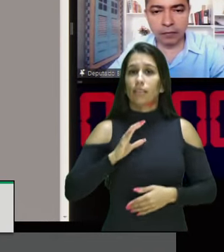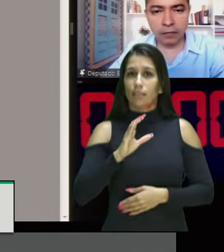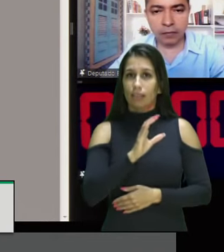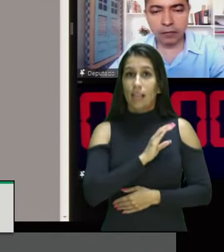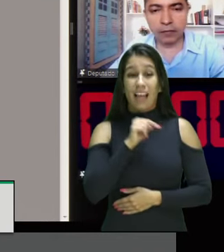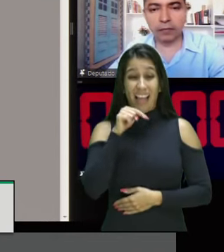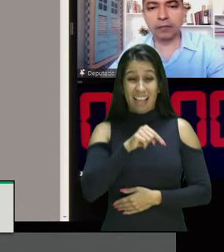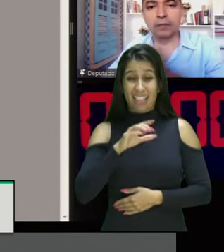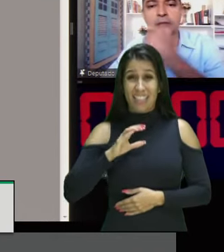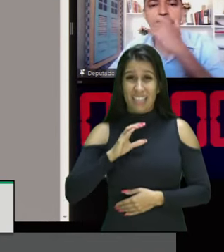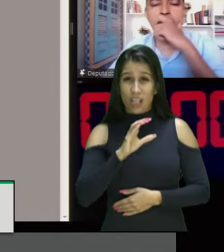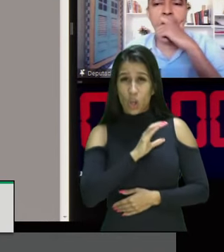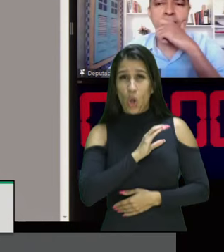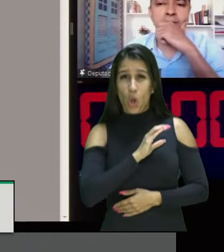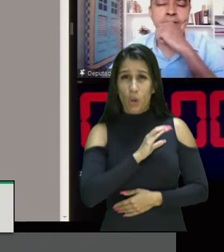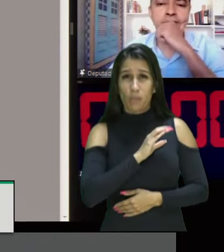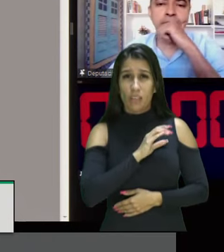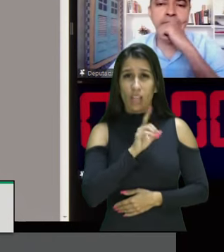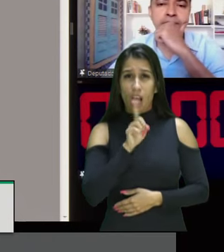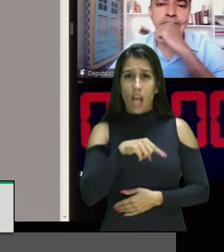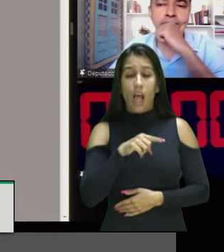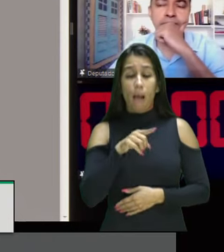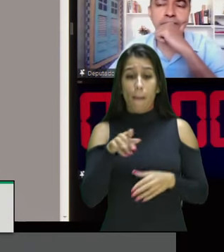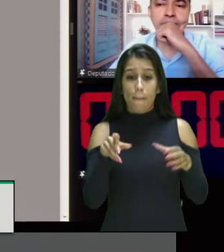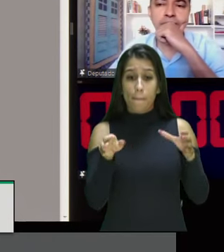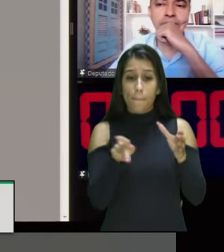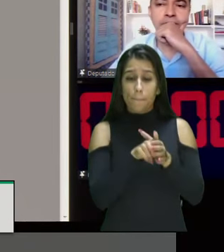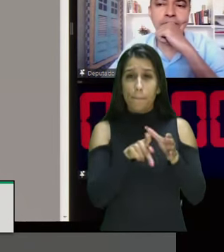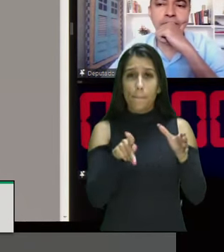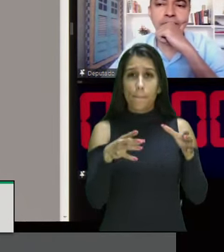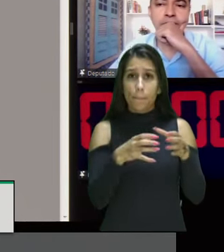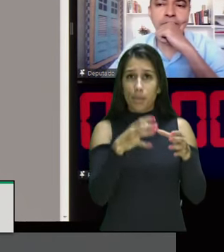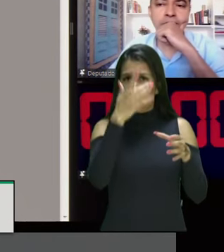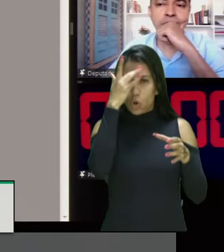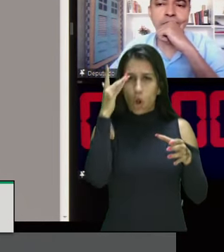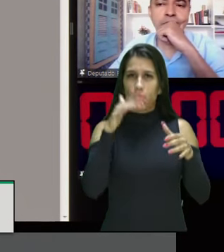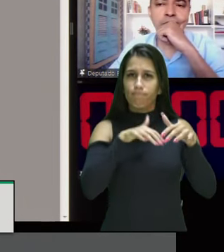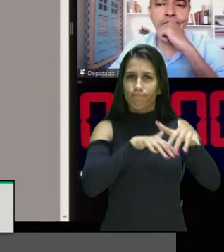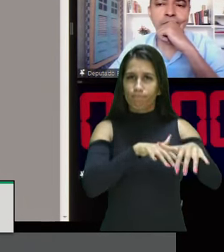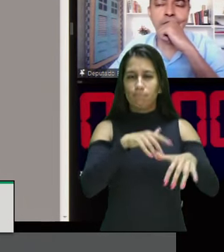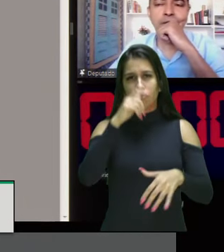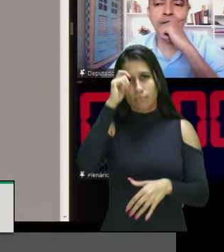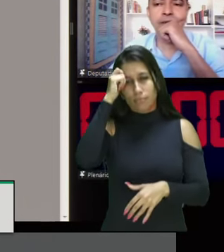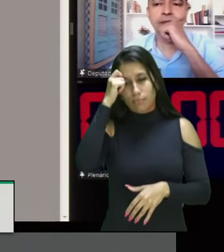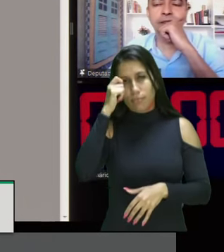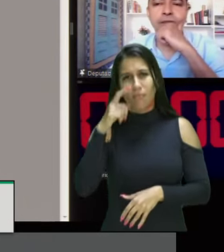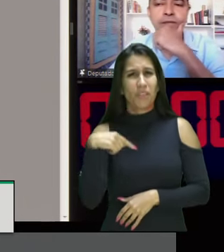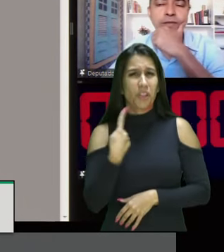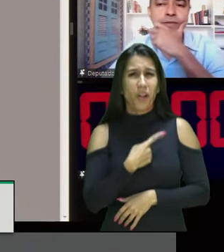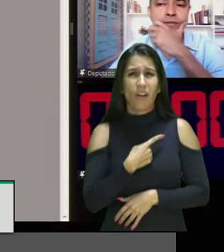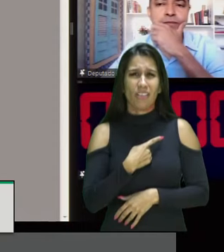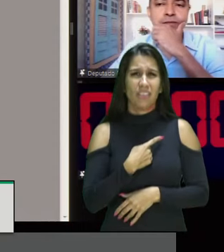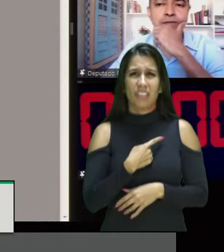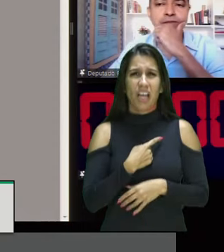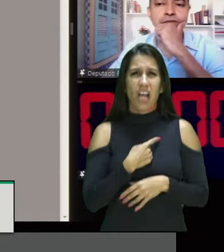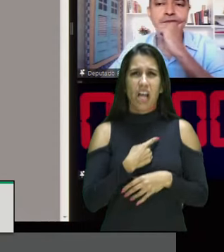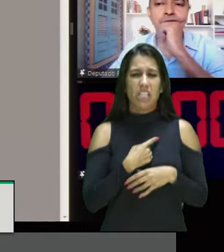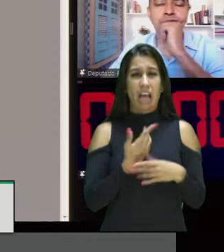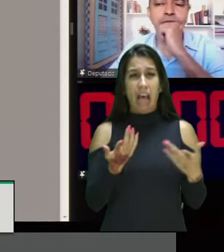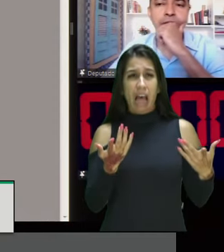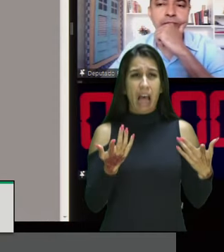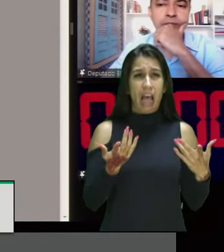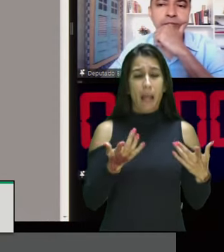mas essa comissão foi feita por militantes do movimento negro, dizer para vocês, a gente não se intimida mais com gravata e terno, não.